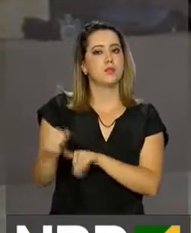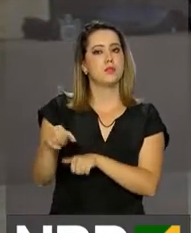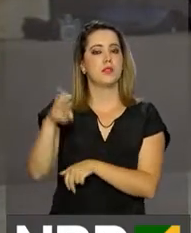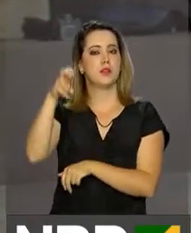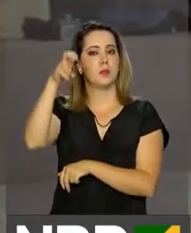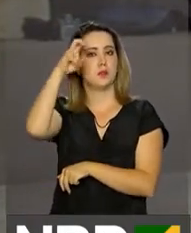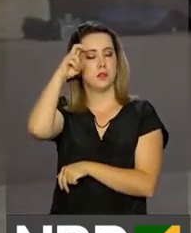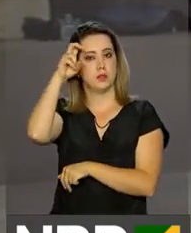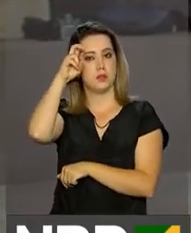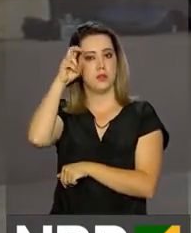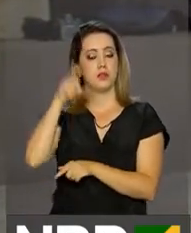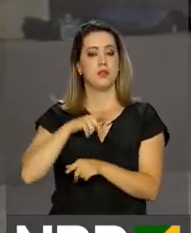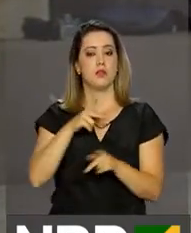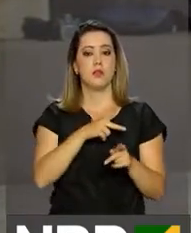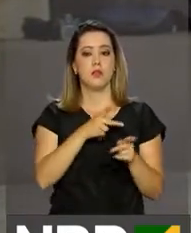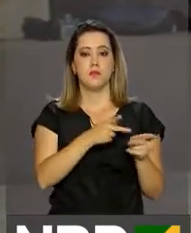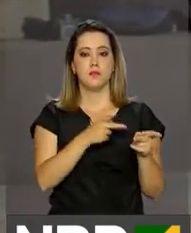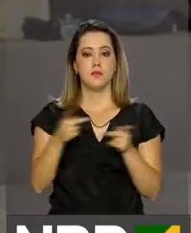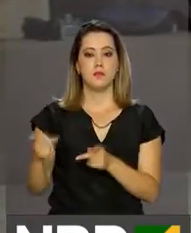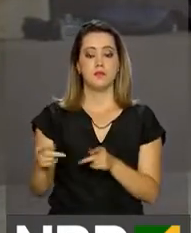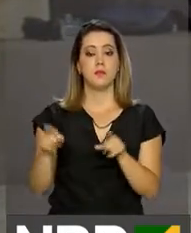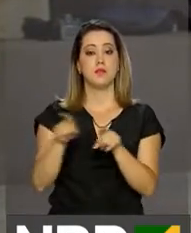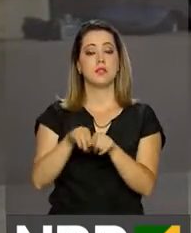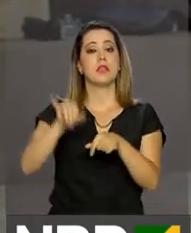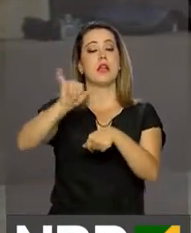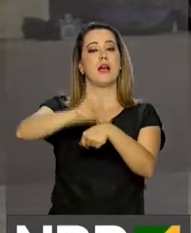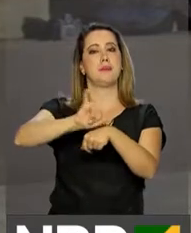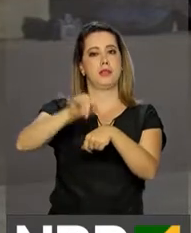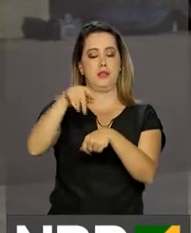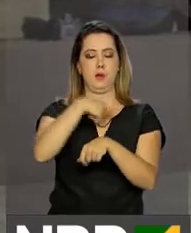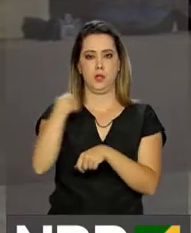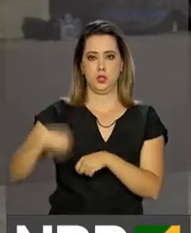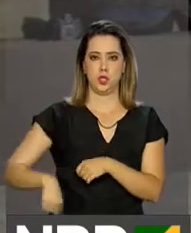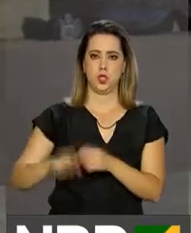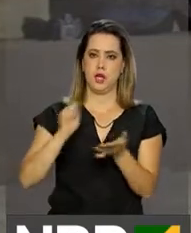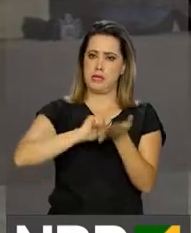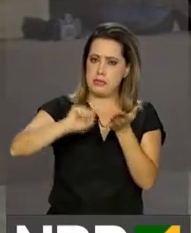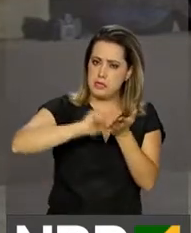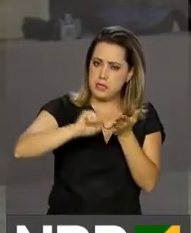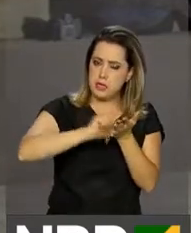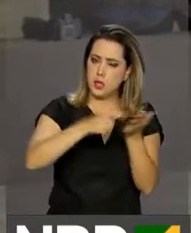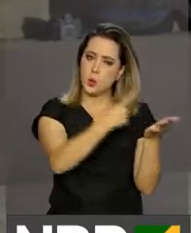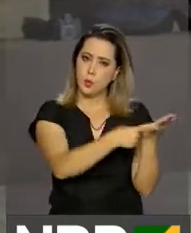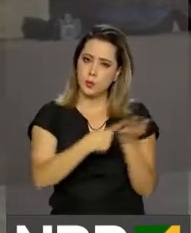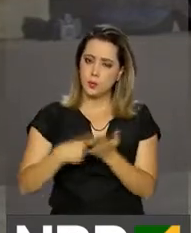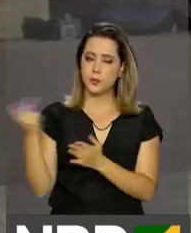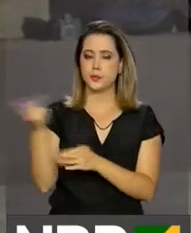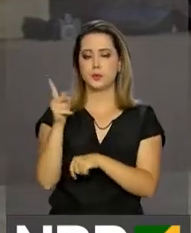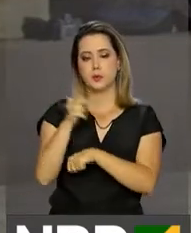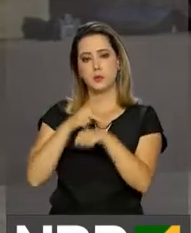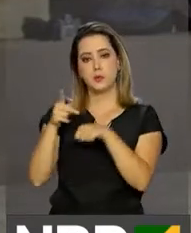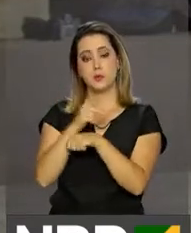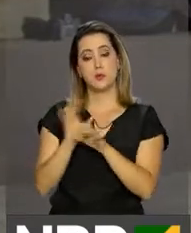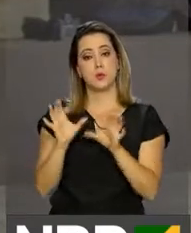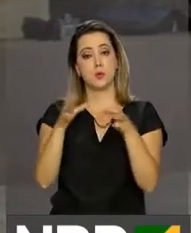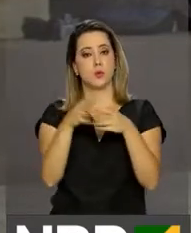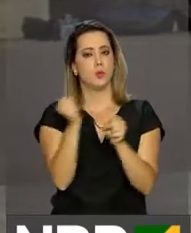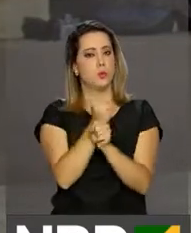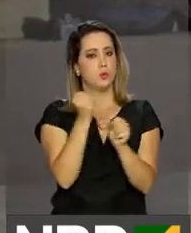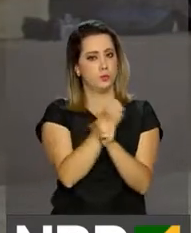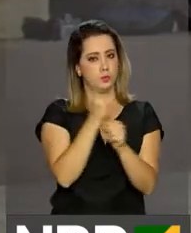o presidente faz uma visita de Estado a Pequim, onde deve assinar acordos bilaterais em áreas como